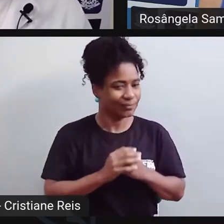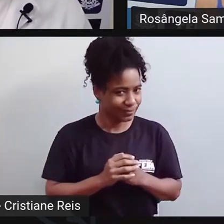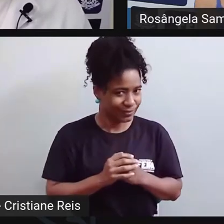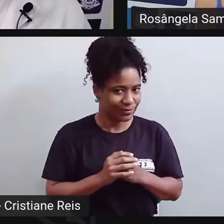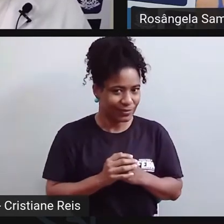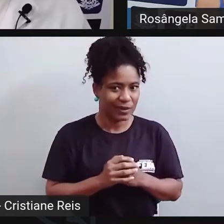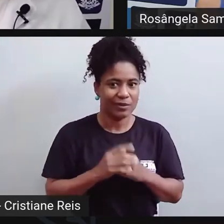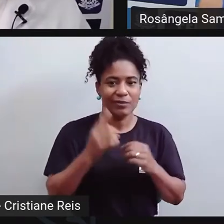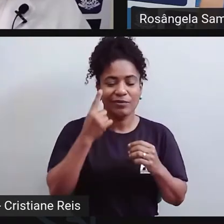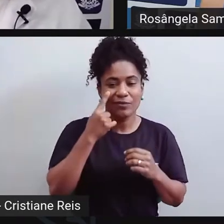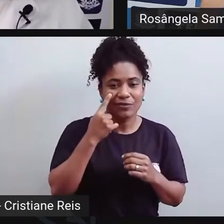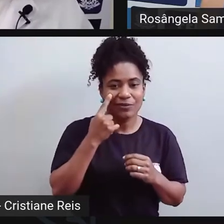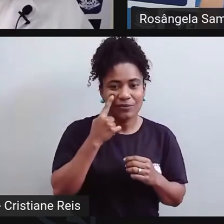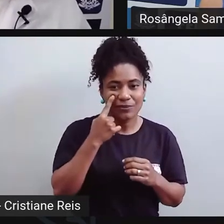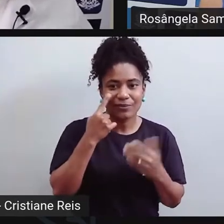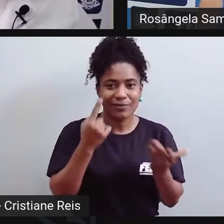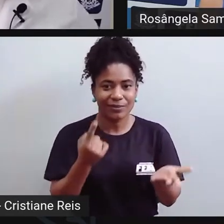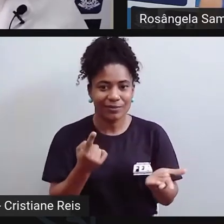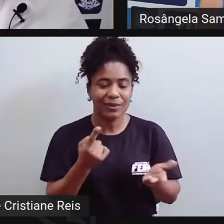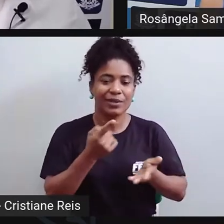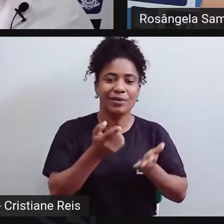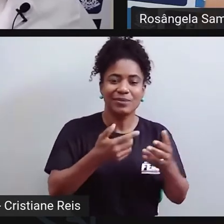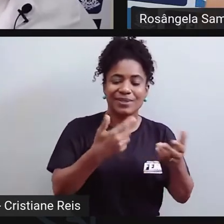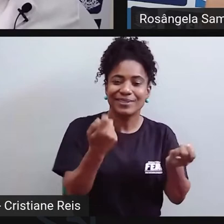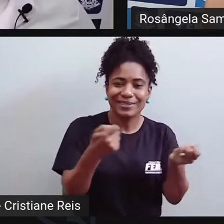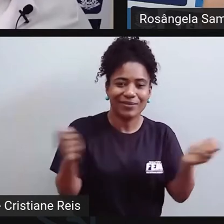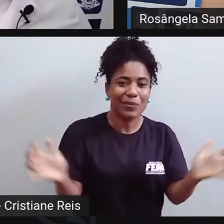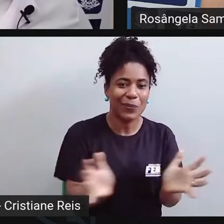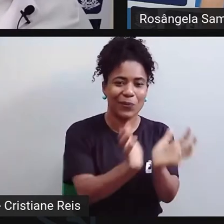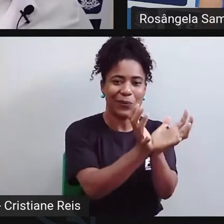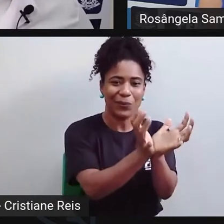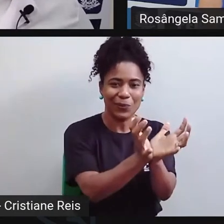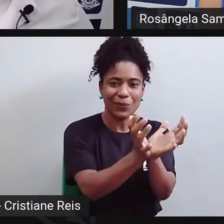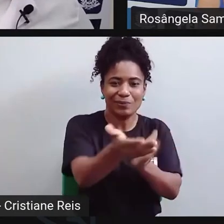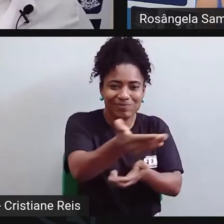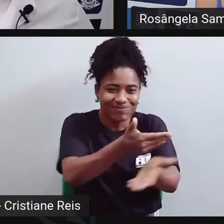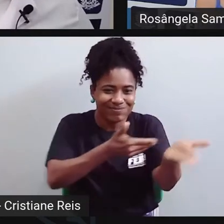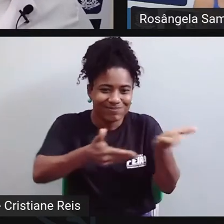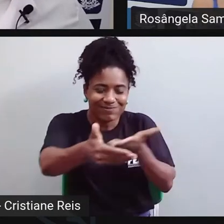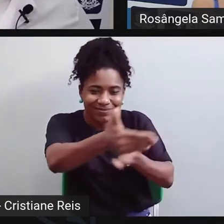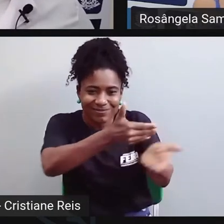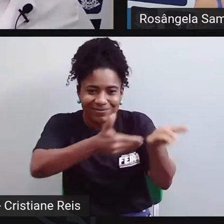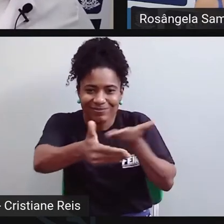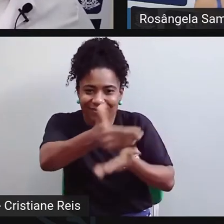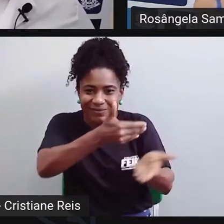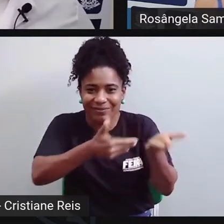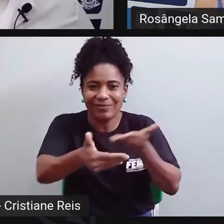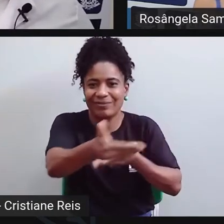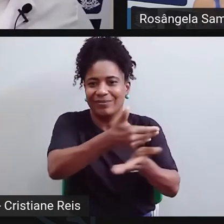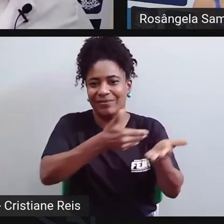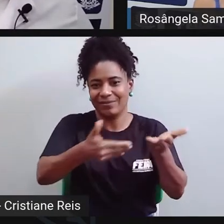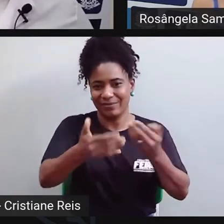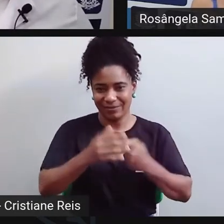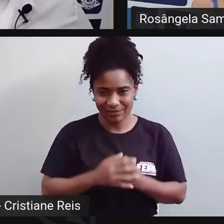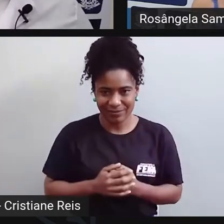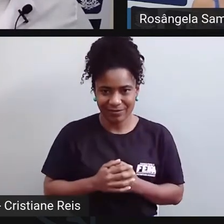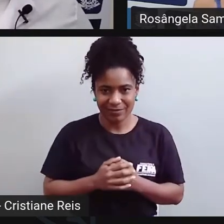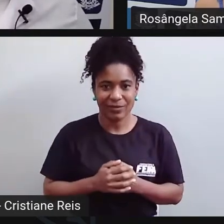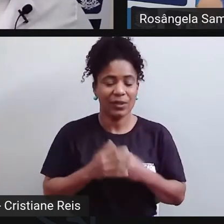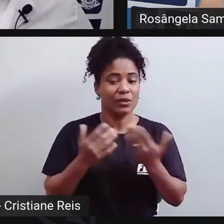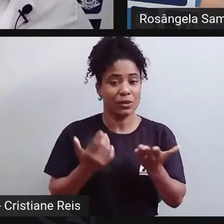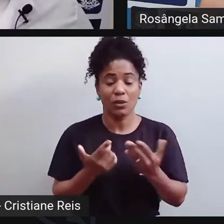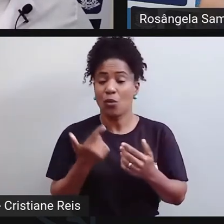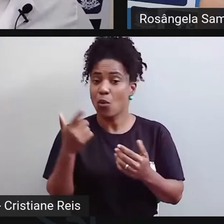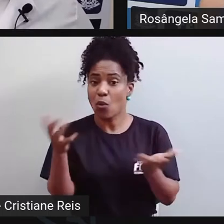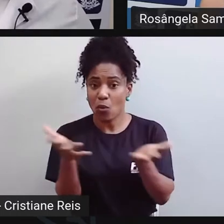buscando aquilo que chamava de comunidade terapêutica e que hoje venha a ser, em uma outra linguagem ou de uma outra